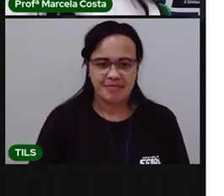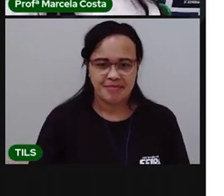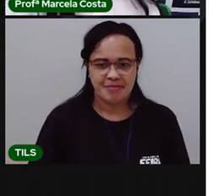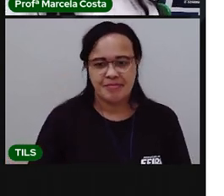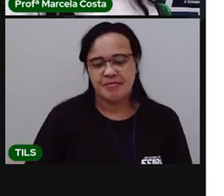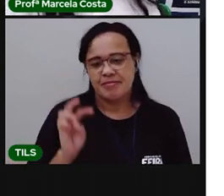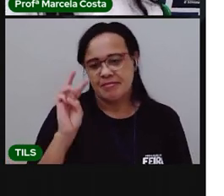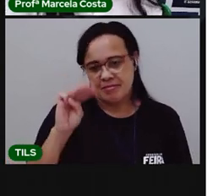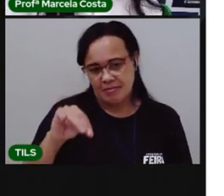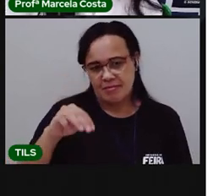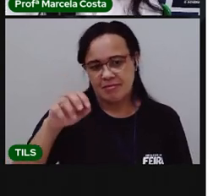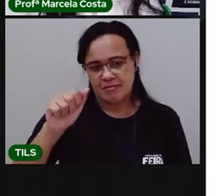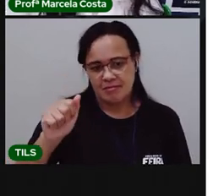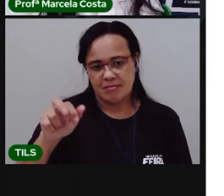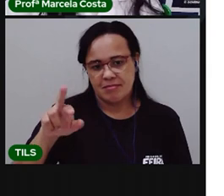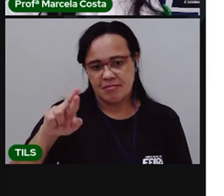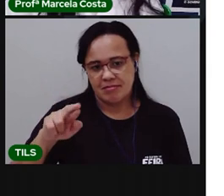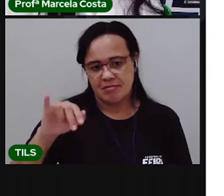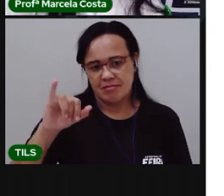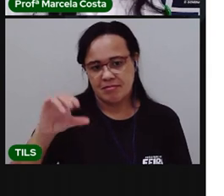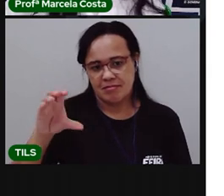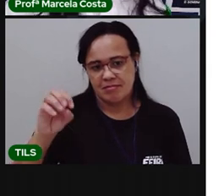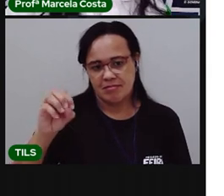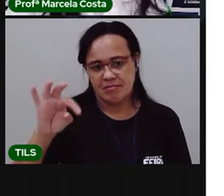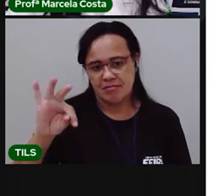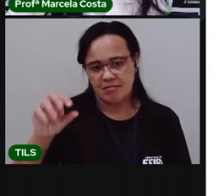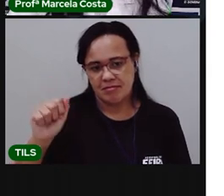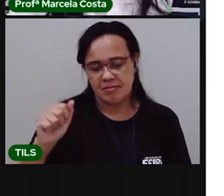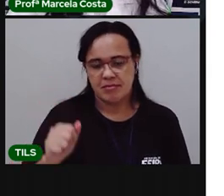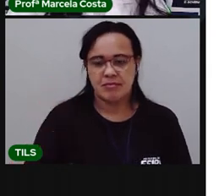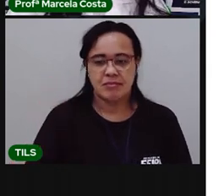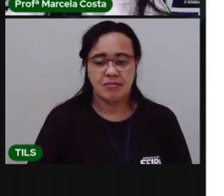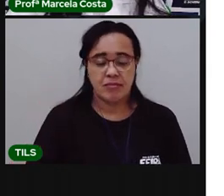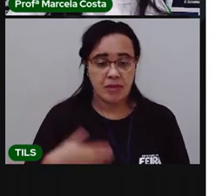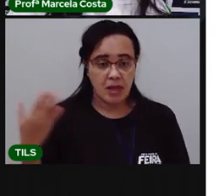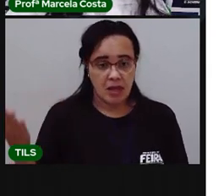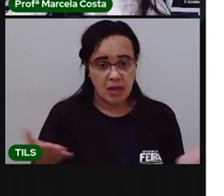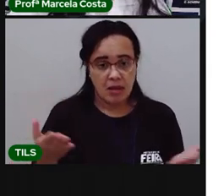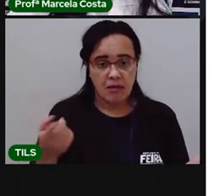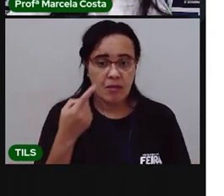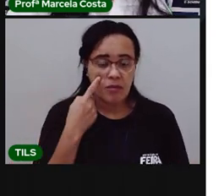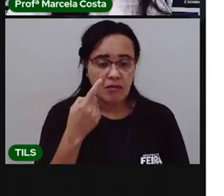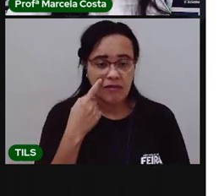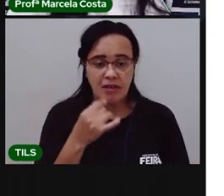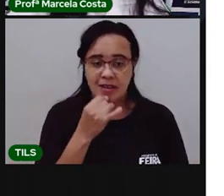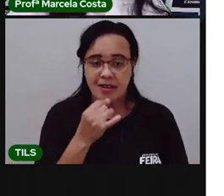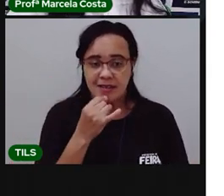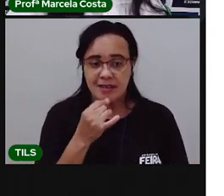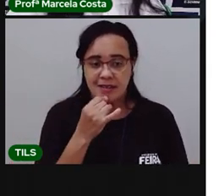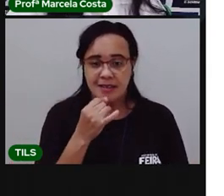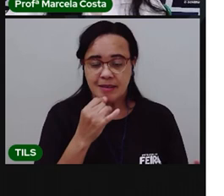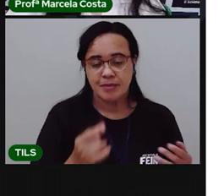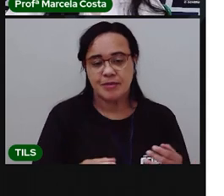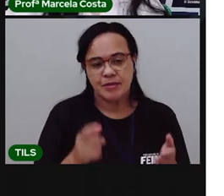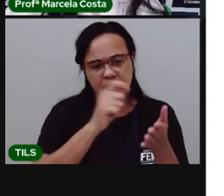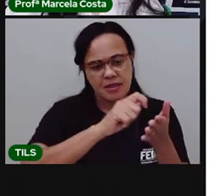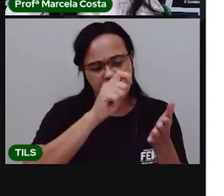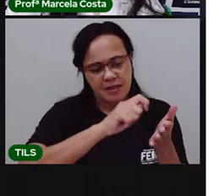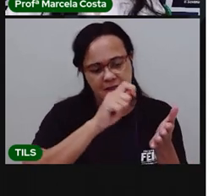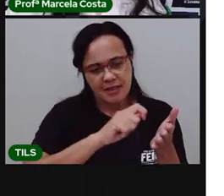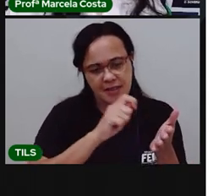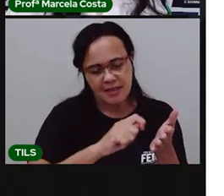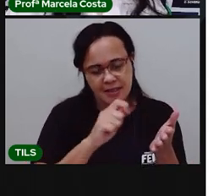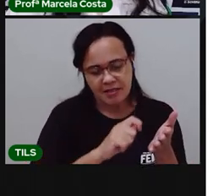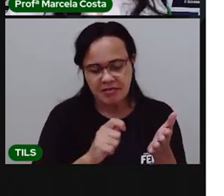Maricota. Crianças, vamos ver aqui um exemplo de como a gente pode escrever algumas